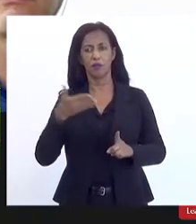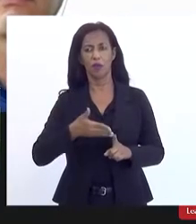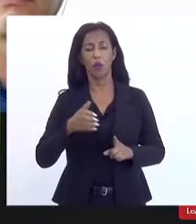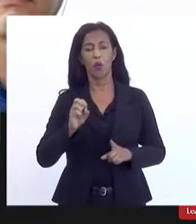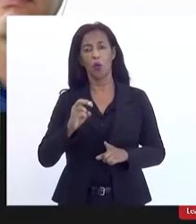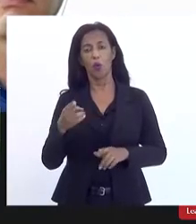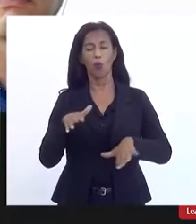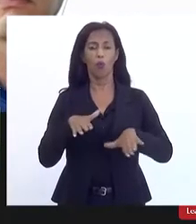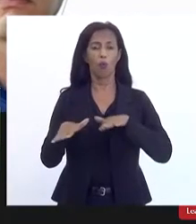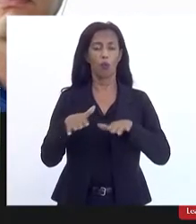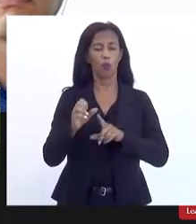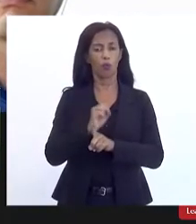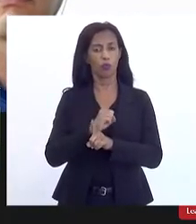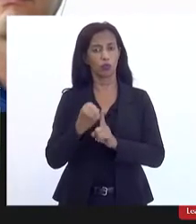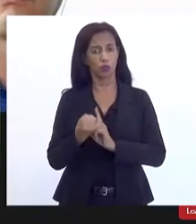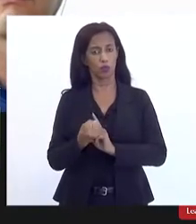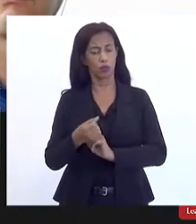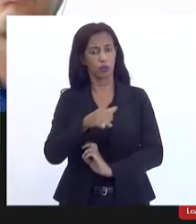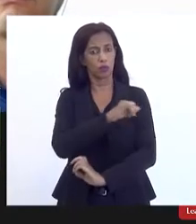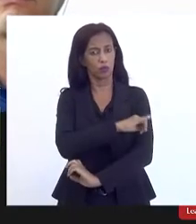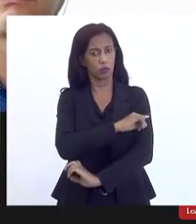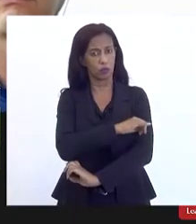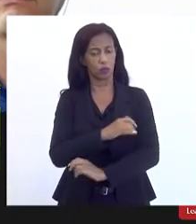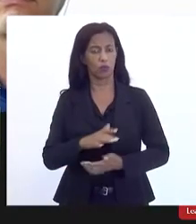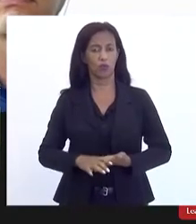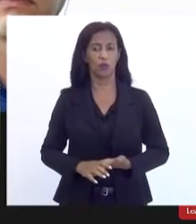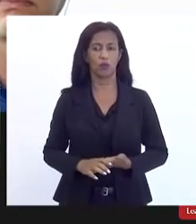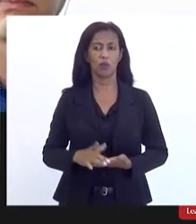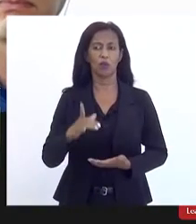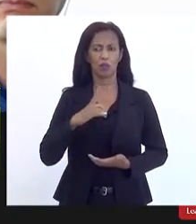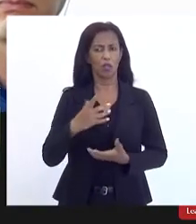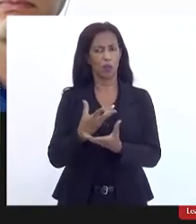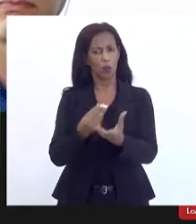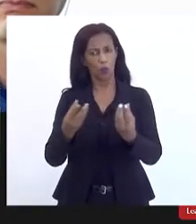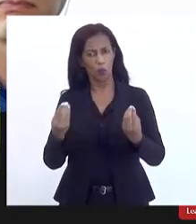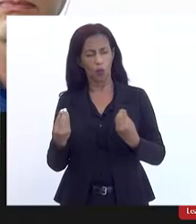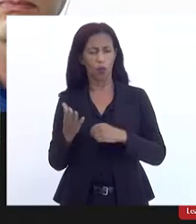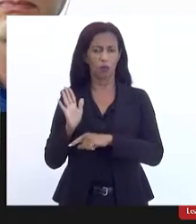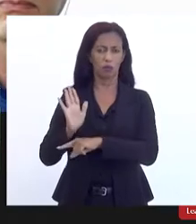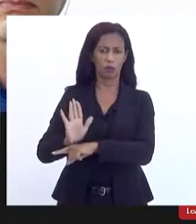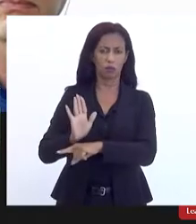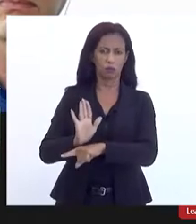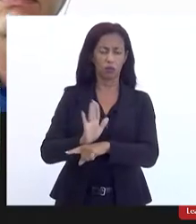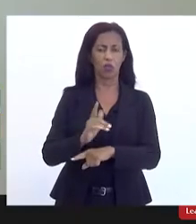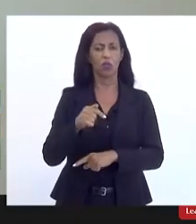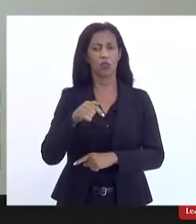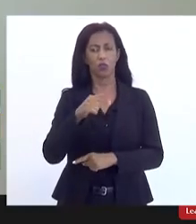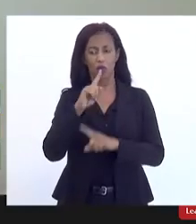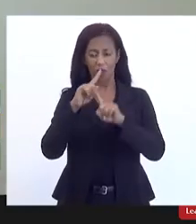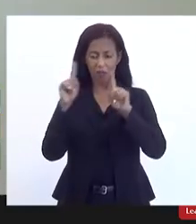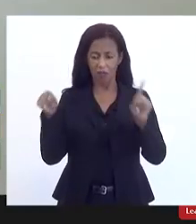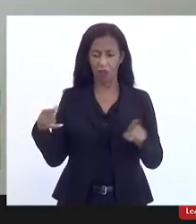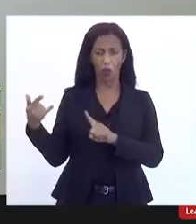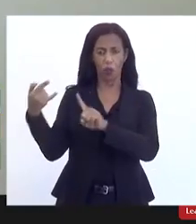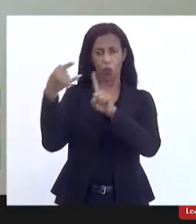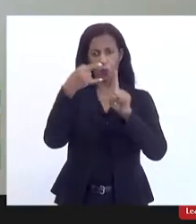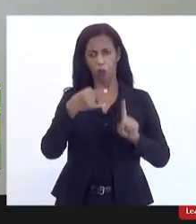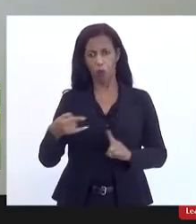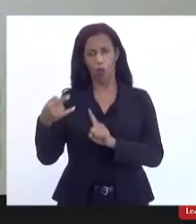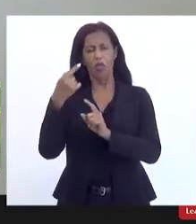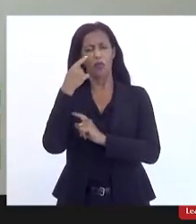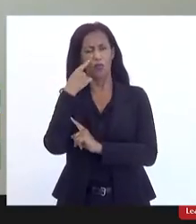o movimento social no Rio de Janeiro acho que nós temos muitas contribuições só nessa sala aqui eu ouvi muitas